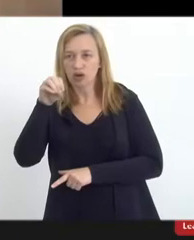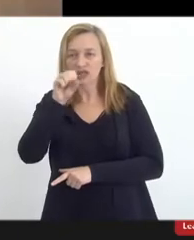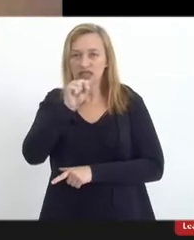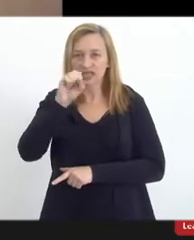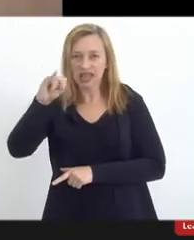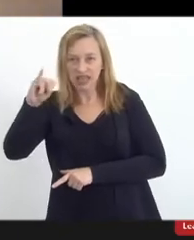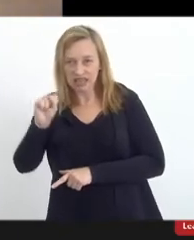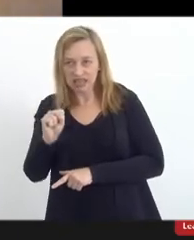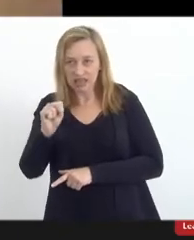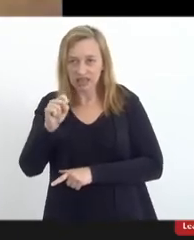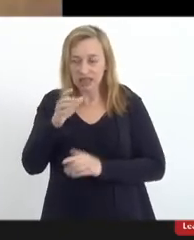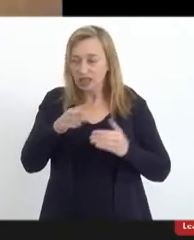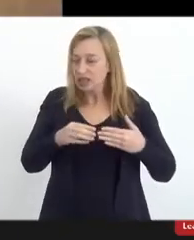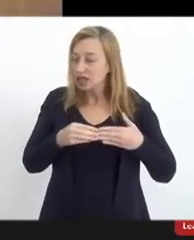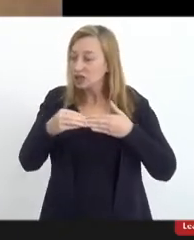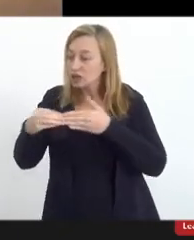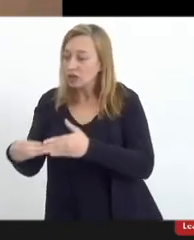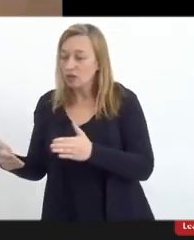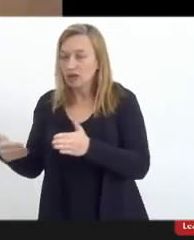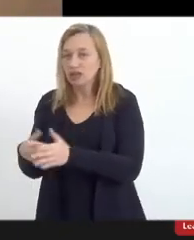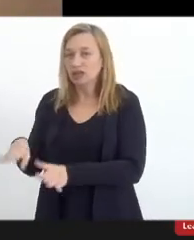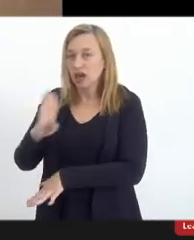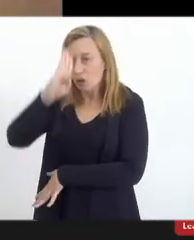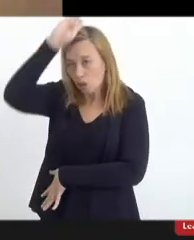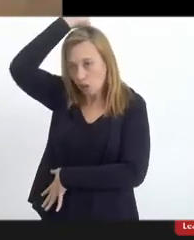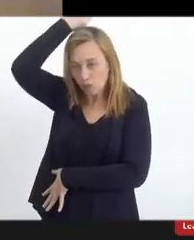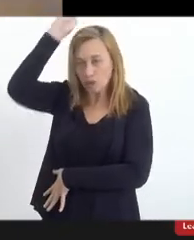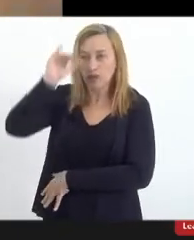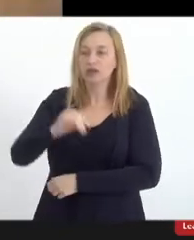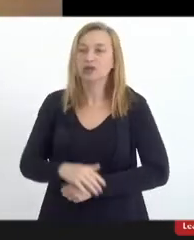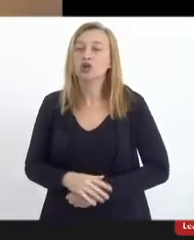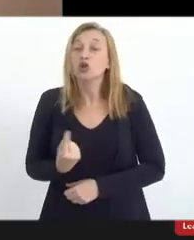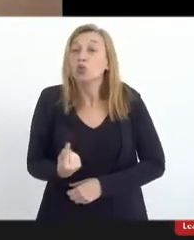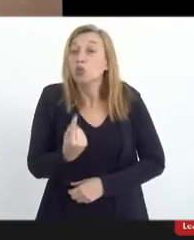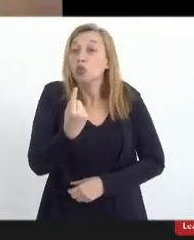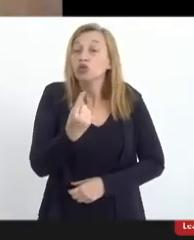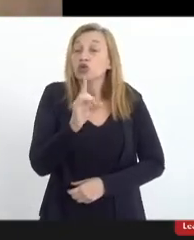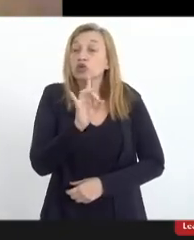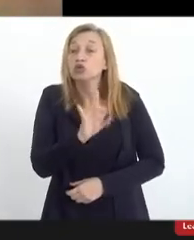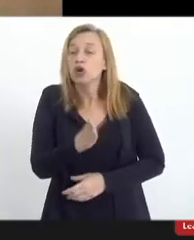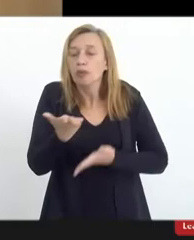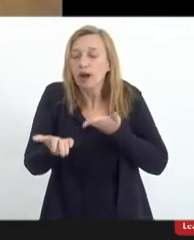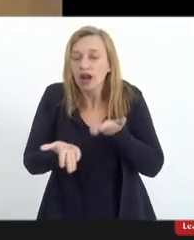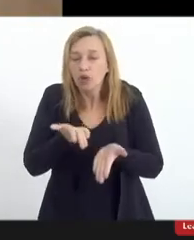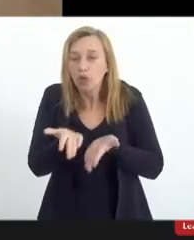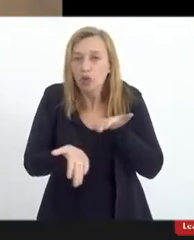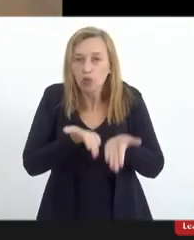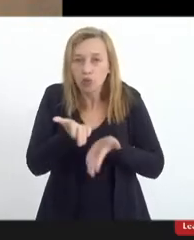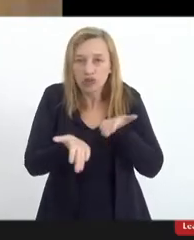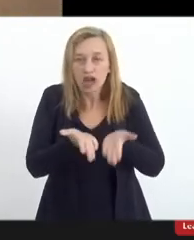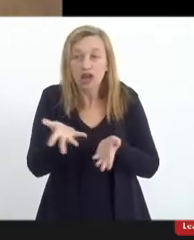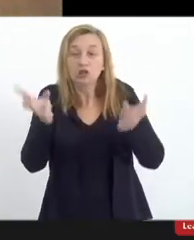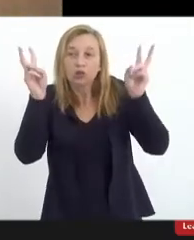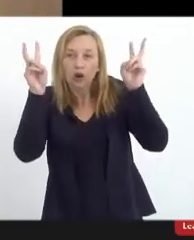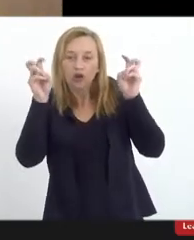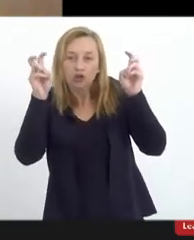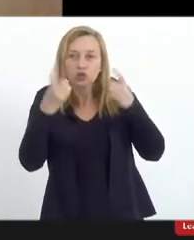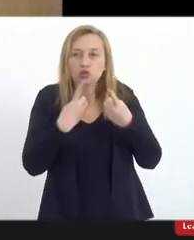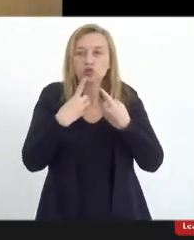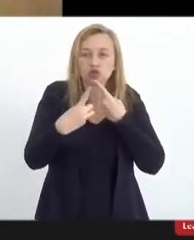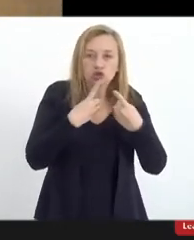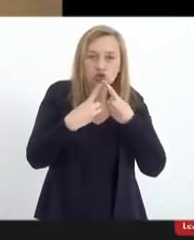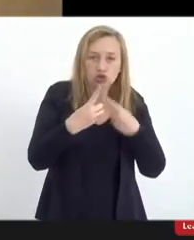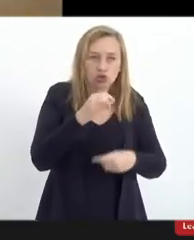os levou para Roma absolutamente, unicamente para cuidar da questão do diálogo